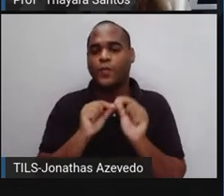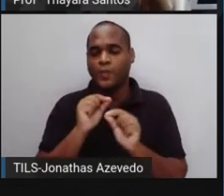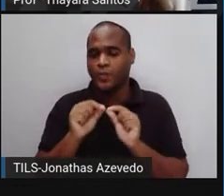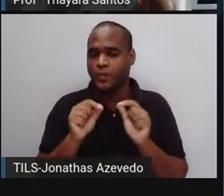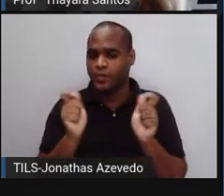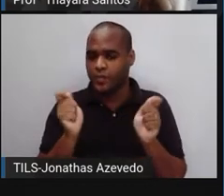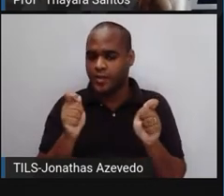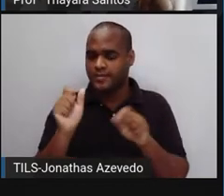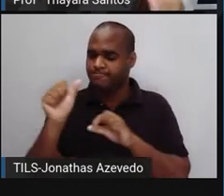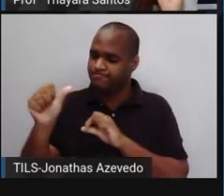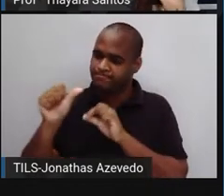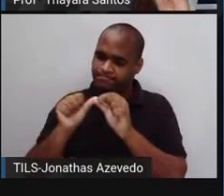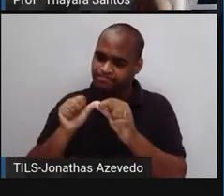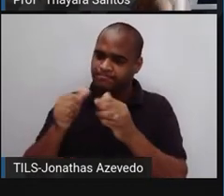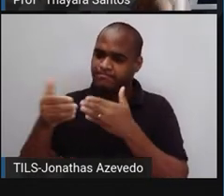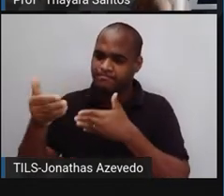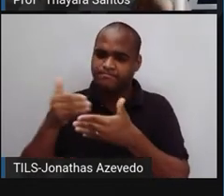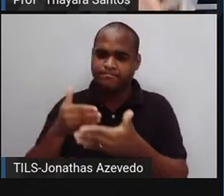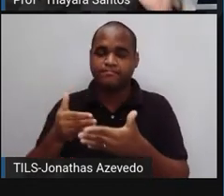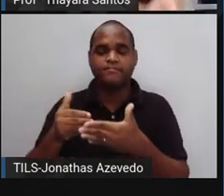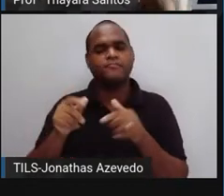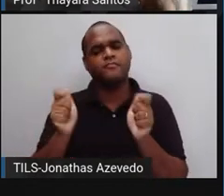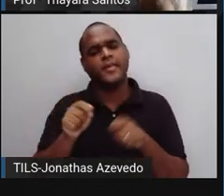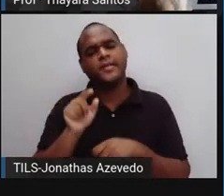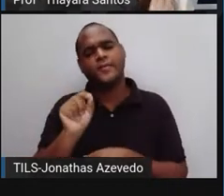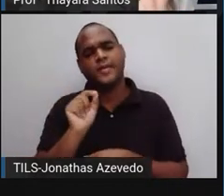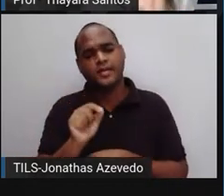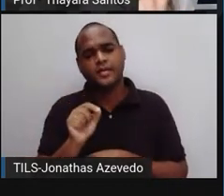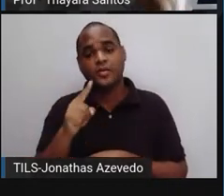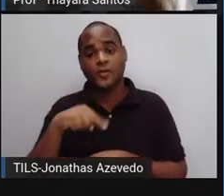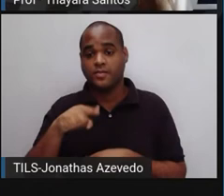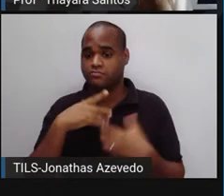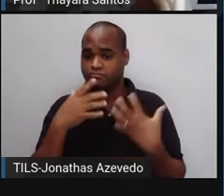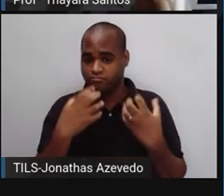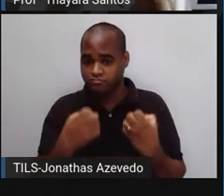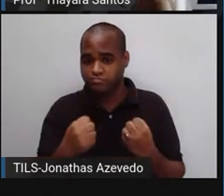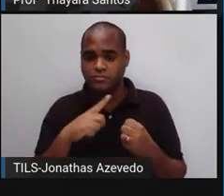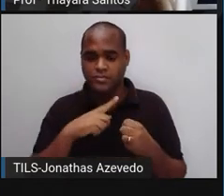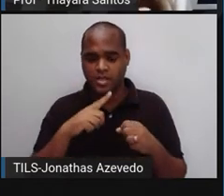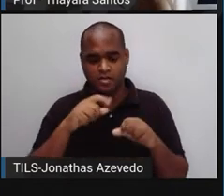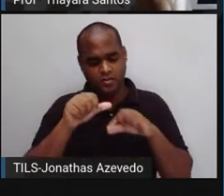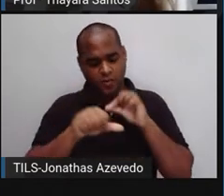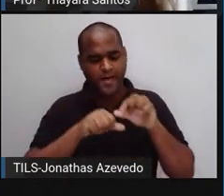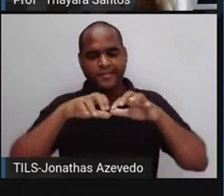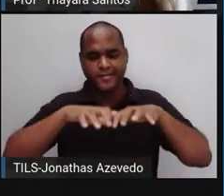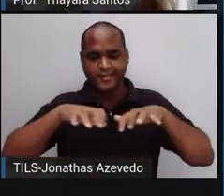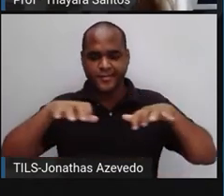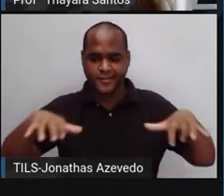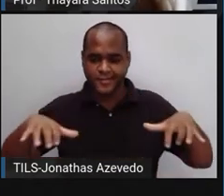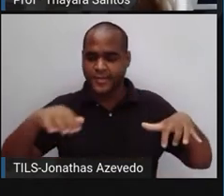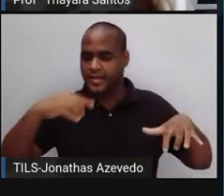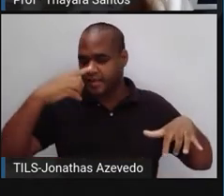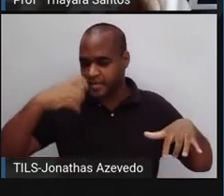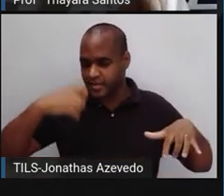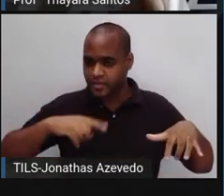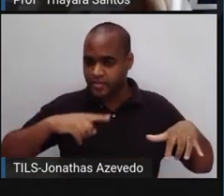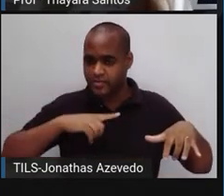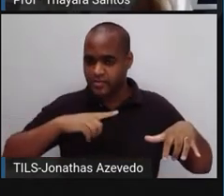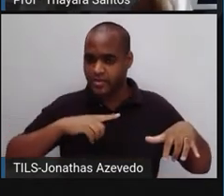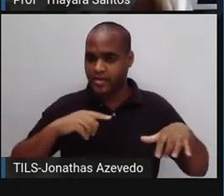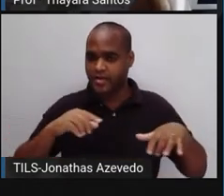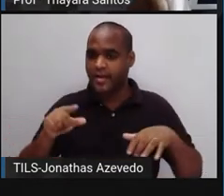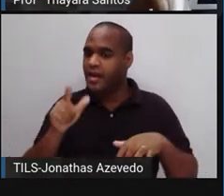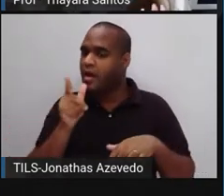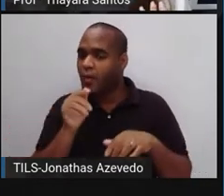poderiam ser reciclados. Mas se a gente adota esse sistema de separação na nossa casa, separa pelo menos o lixo seco,